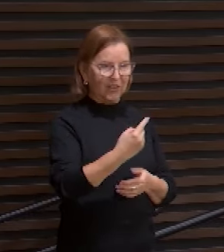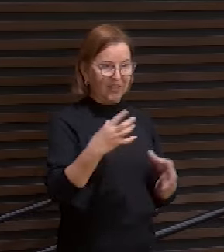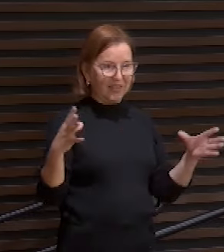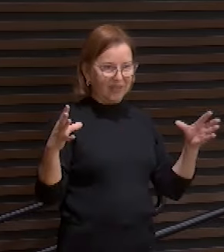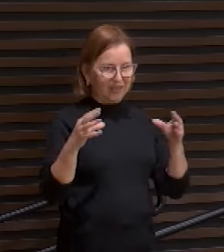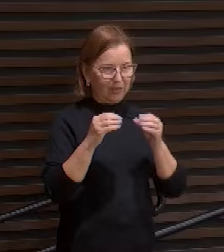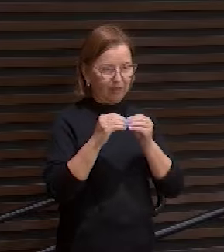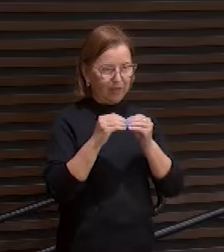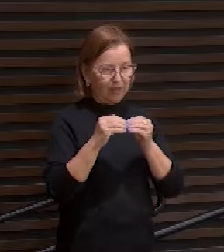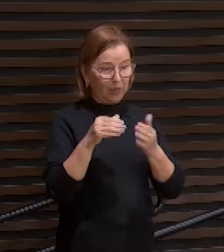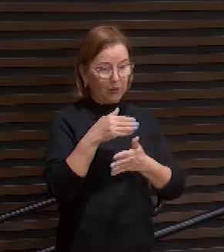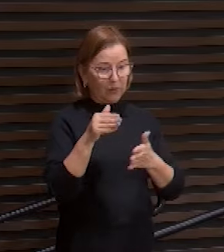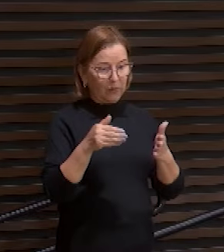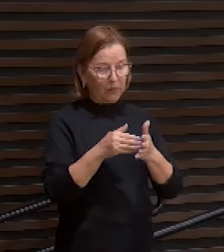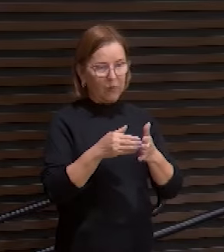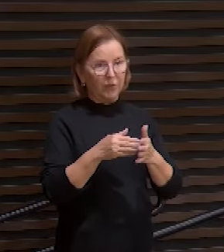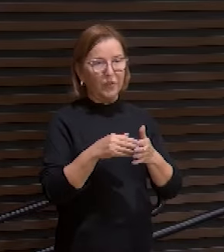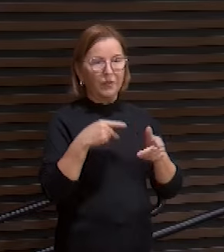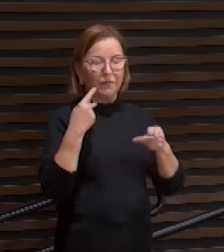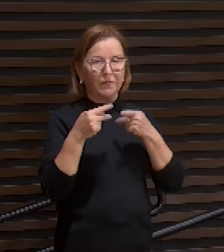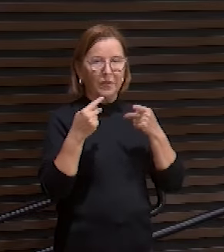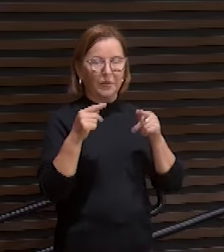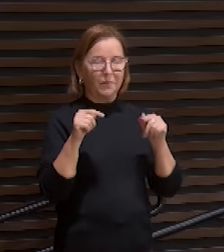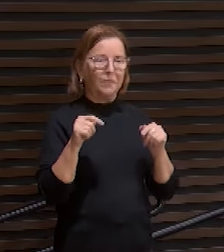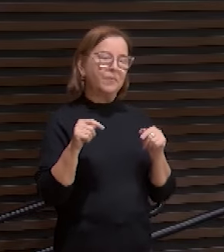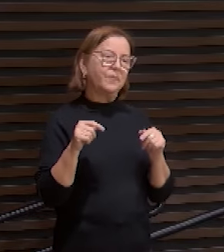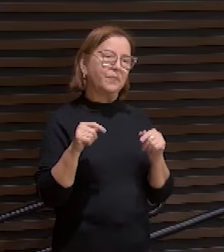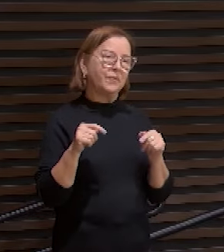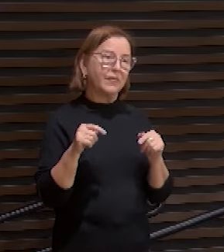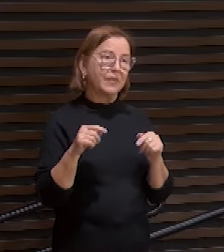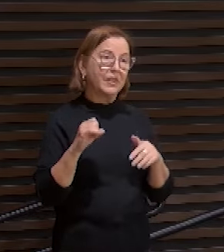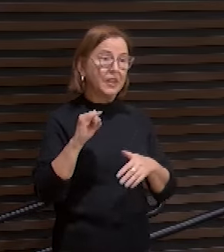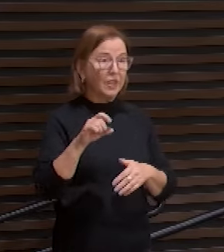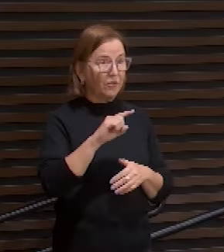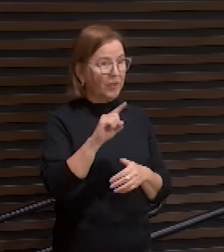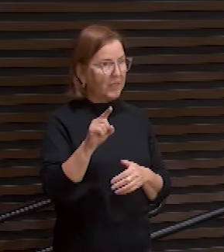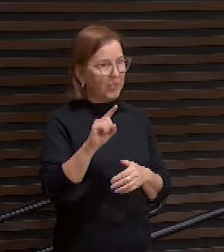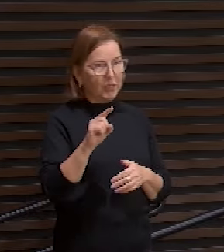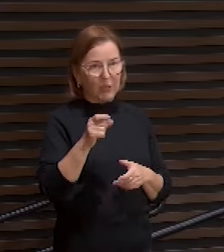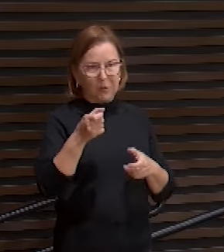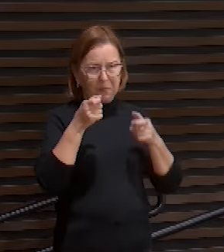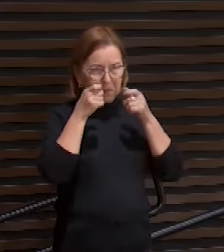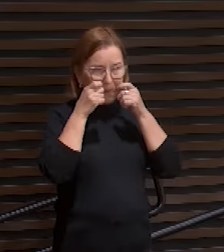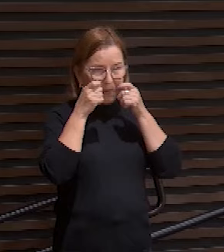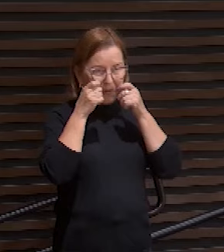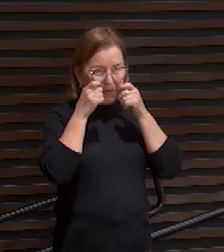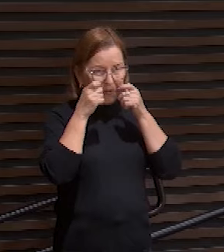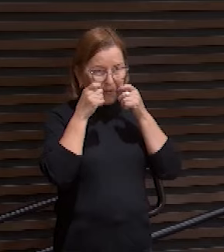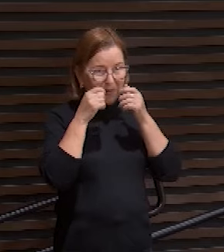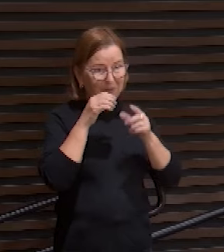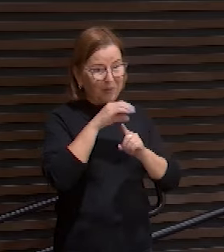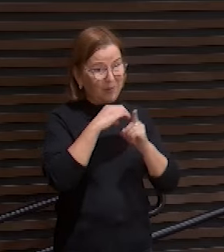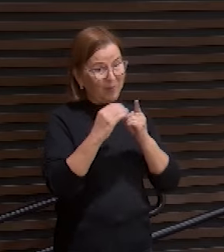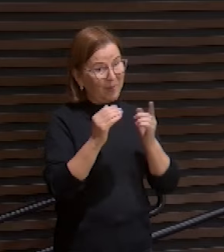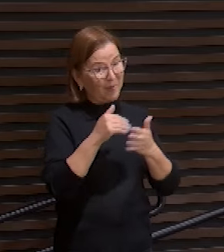tudo que nós falamos se você não prestou atenção no culto inteiro e quiser prestar atenção agora